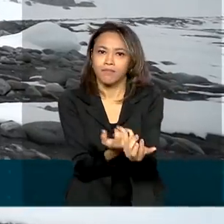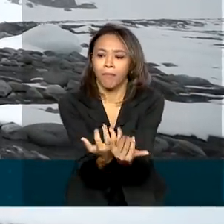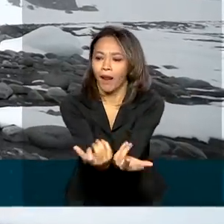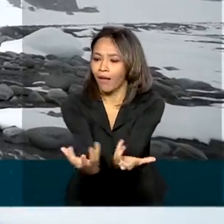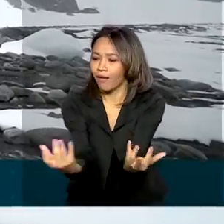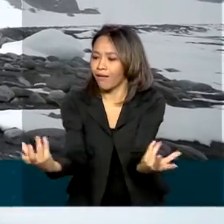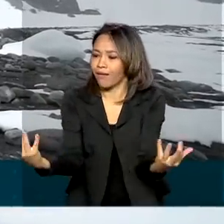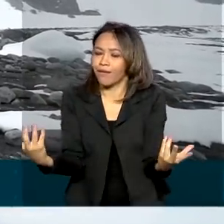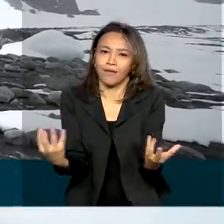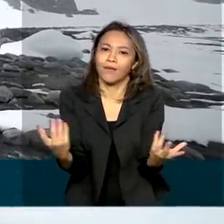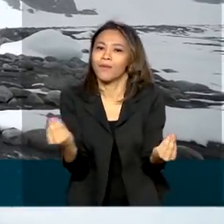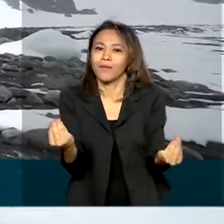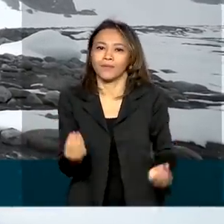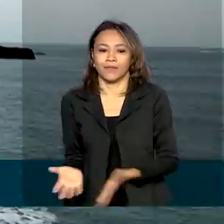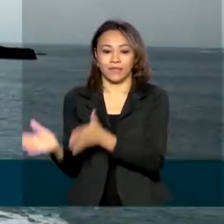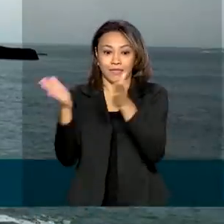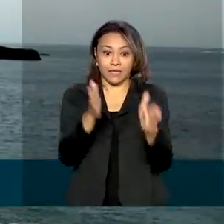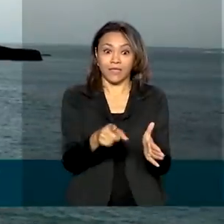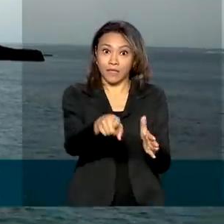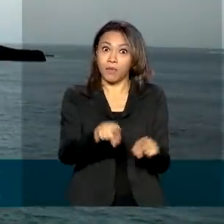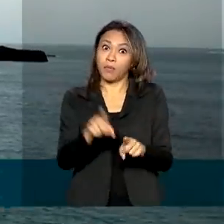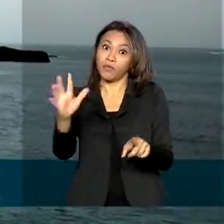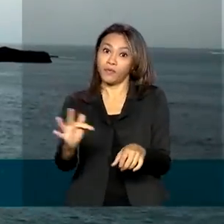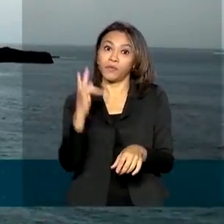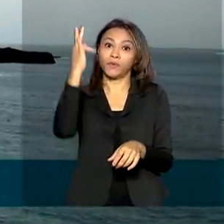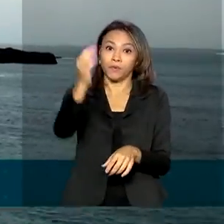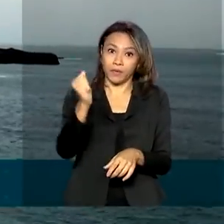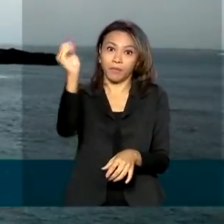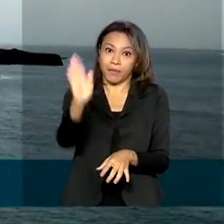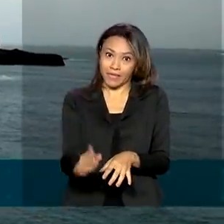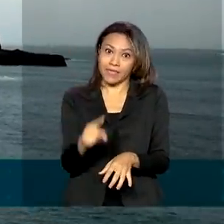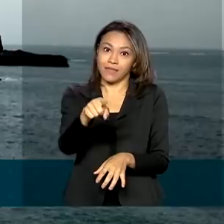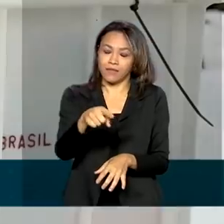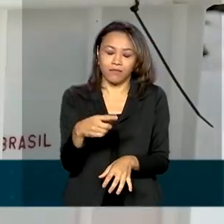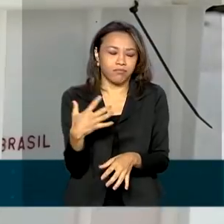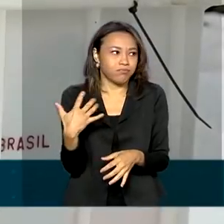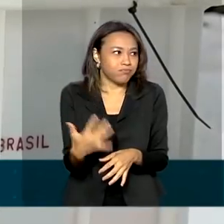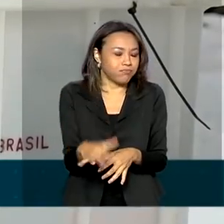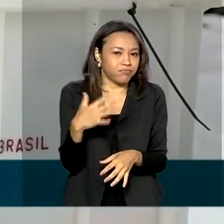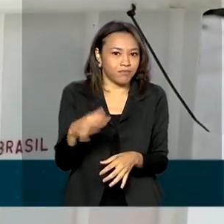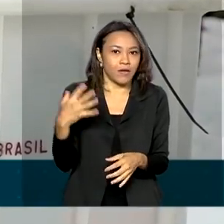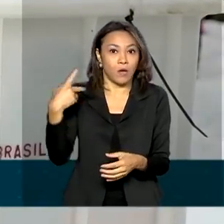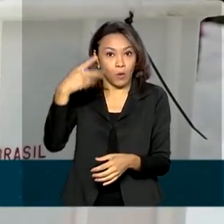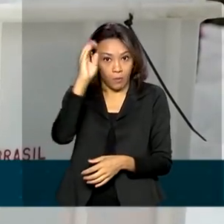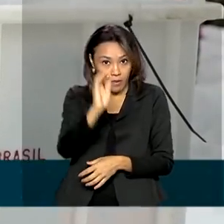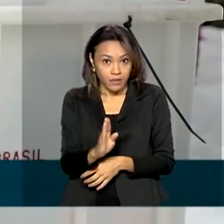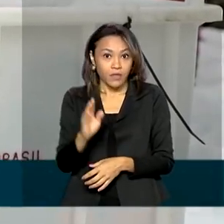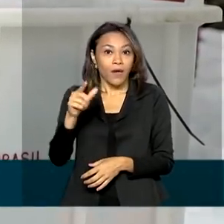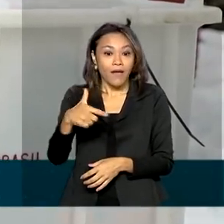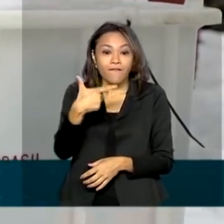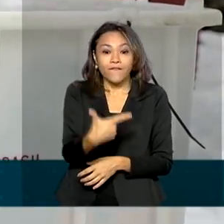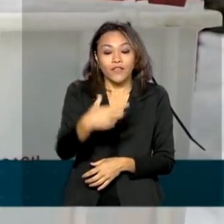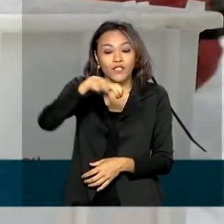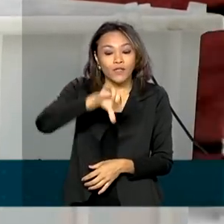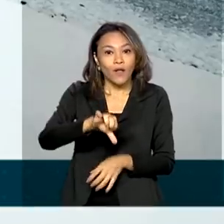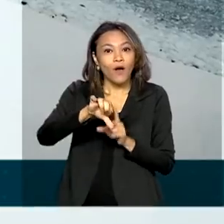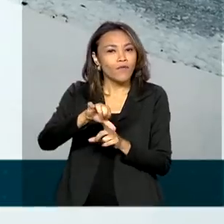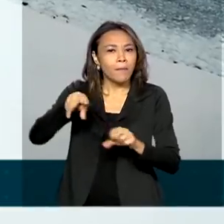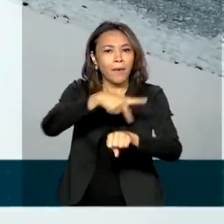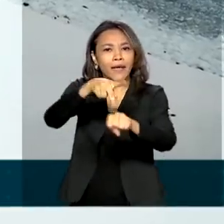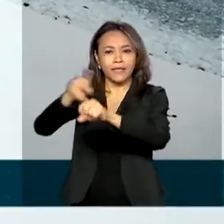contribuição do Brasil para o futuro do continente antártico vai além. O país é um dos 29 membros